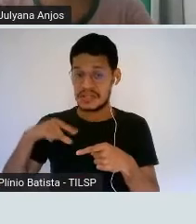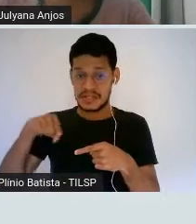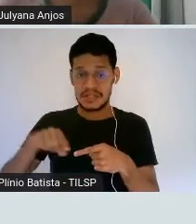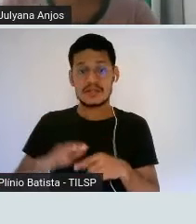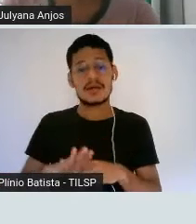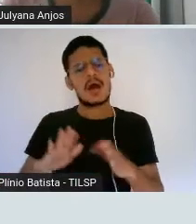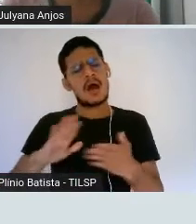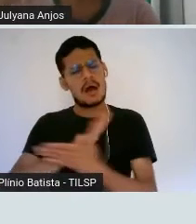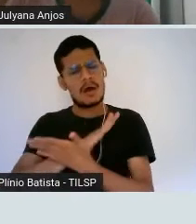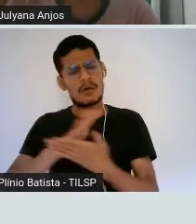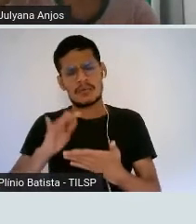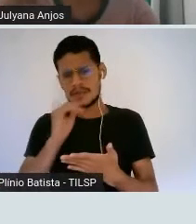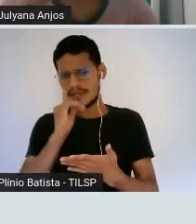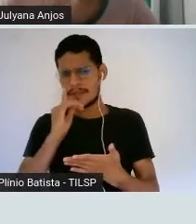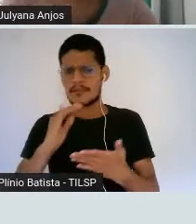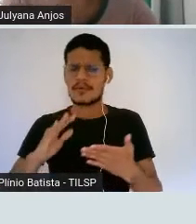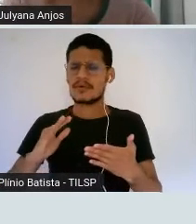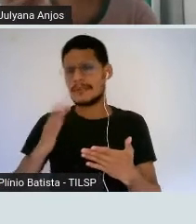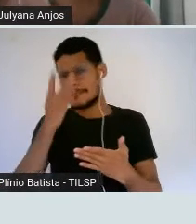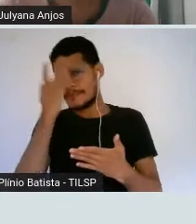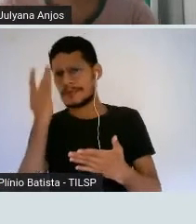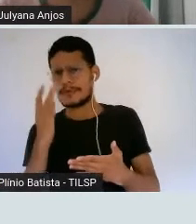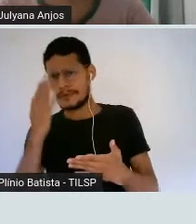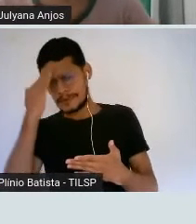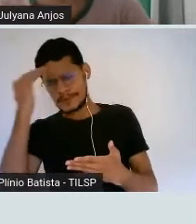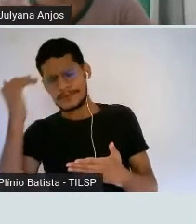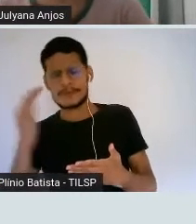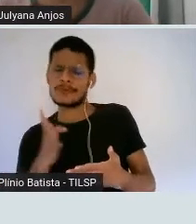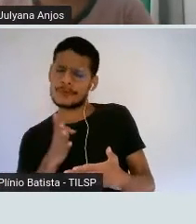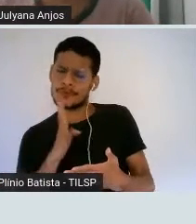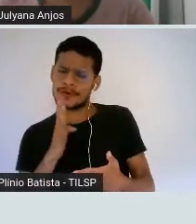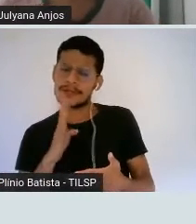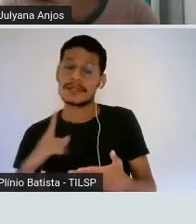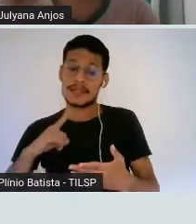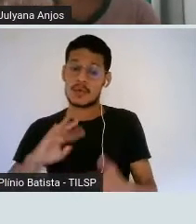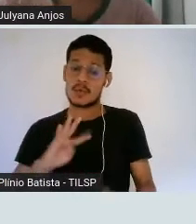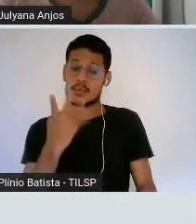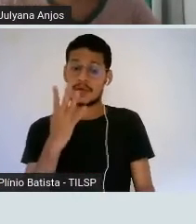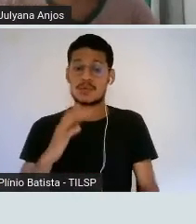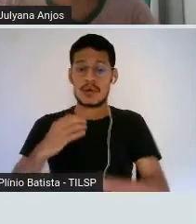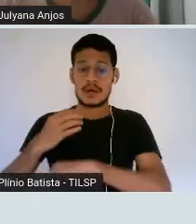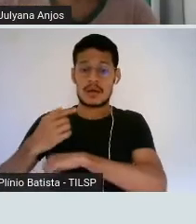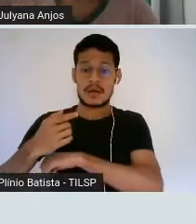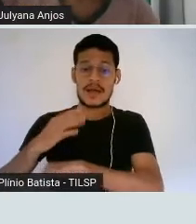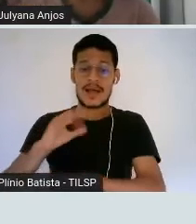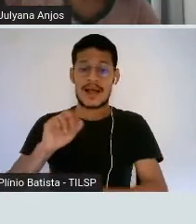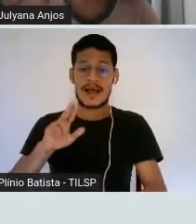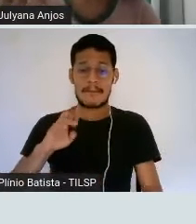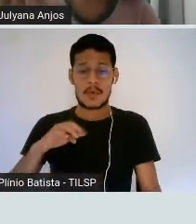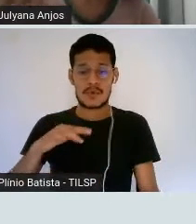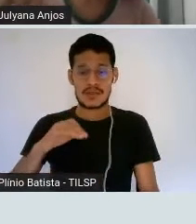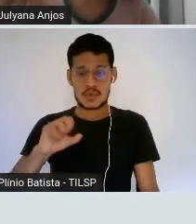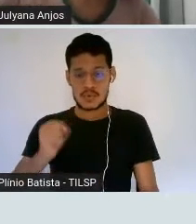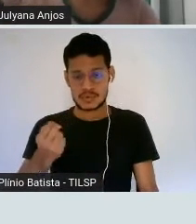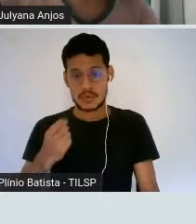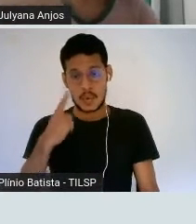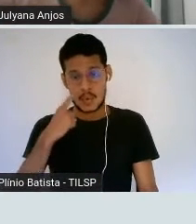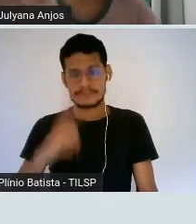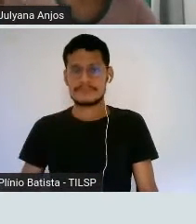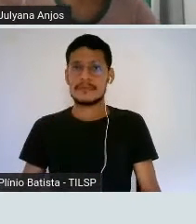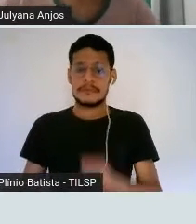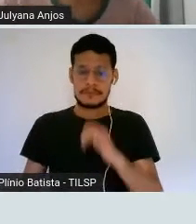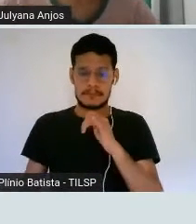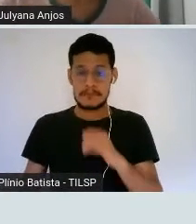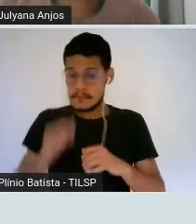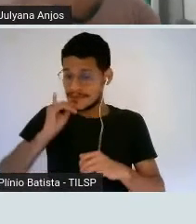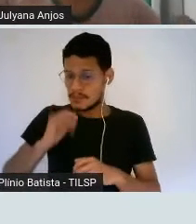exemplos deles são muito famosos. E eles são compostos por quatro anéis carbônicos. Então, quando a gente viu lá que a insaturação do